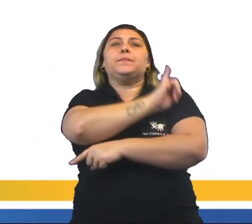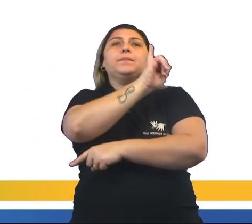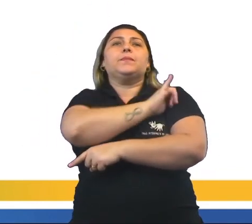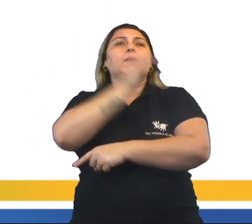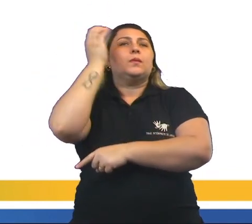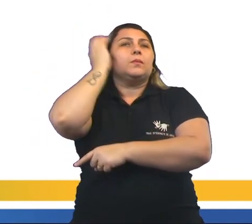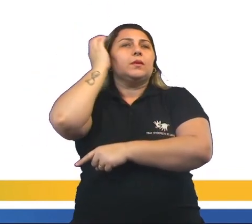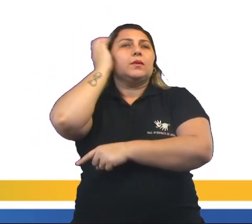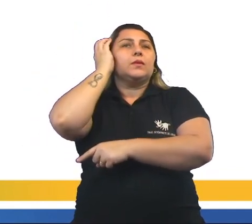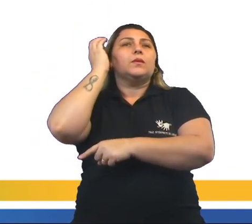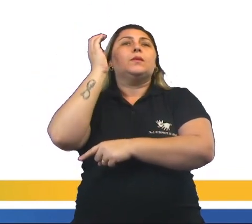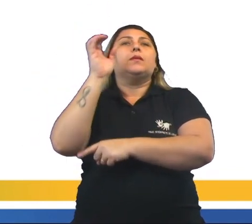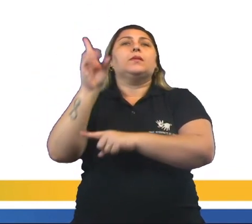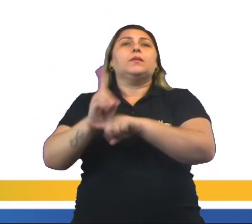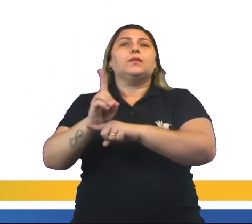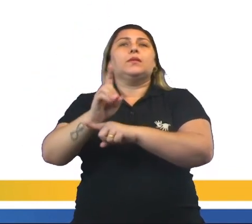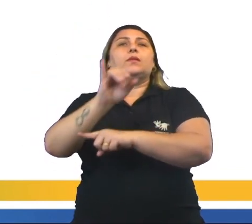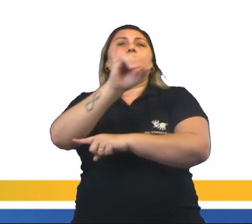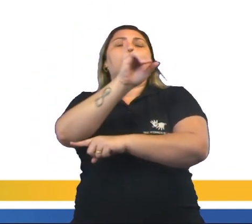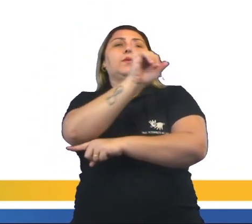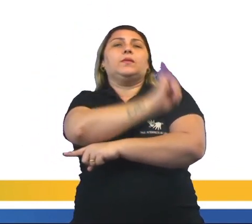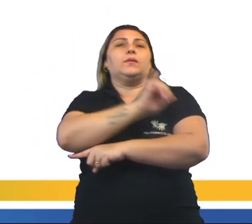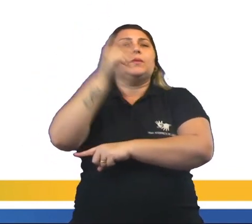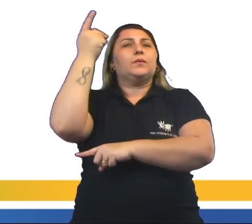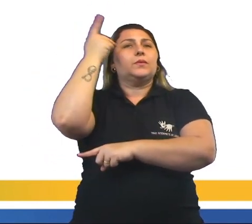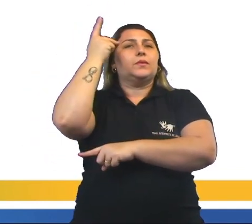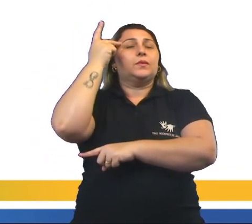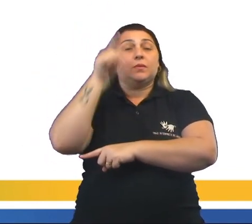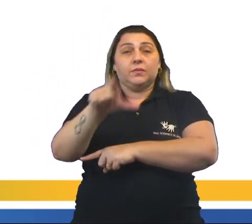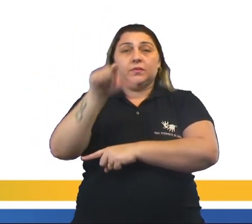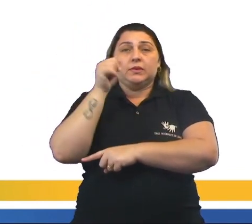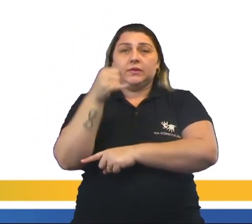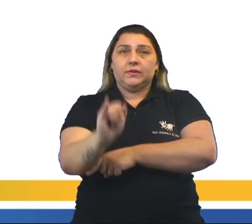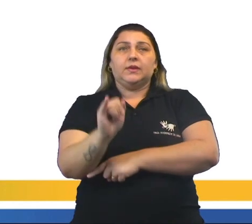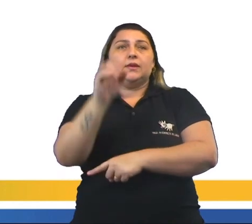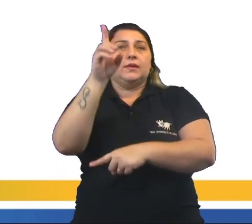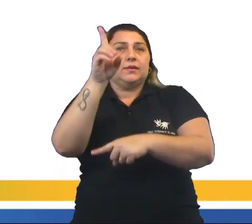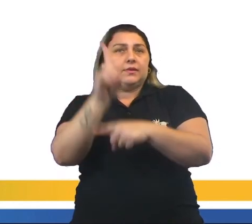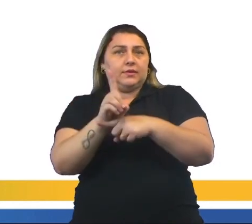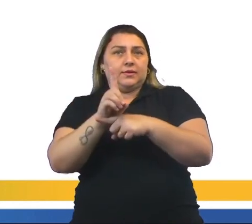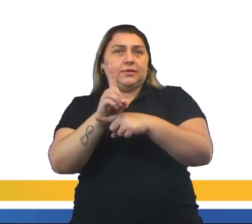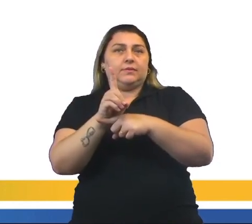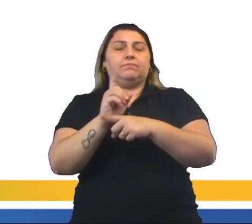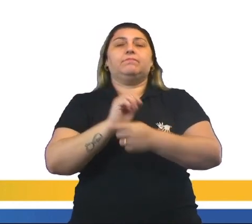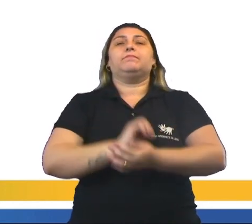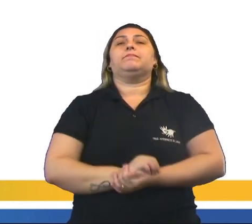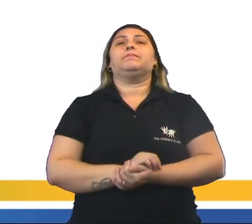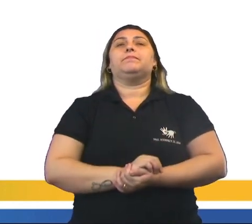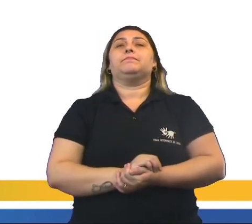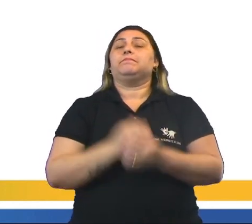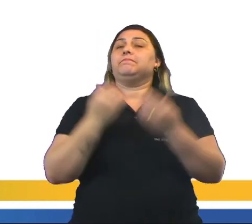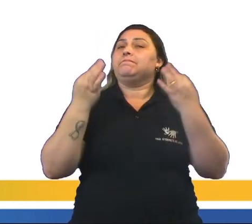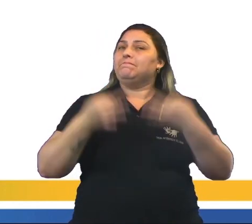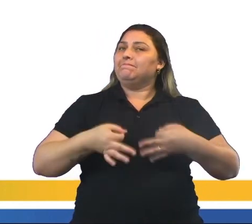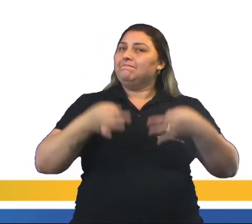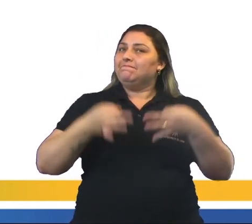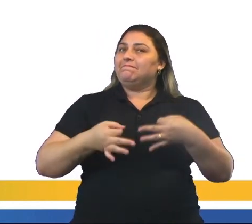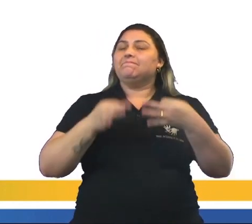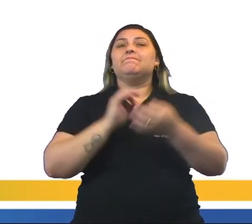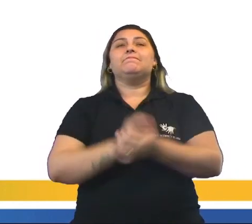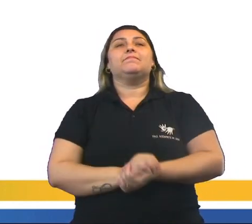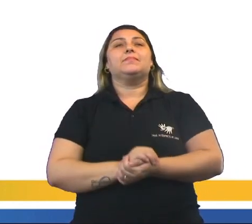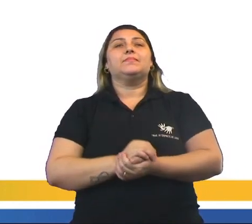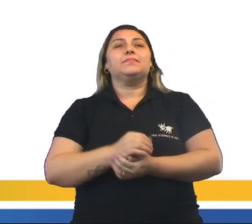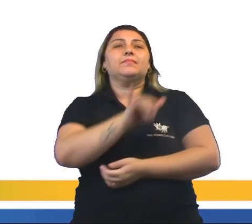e Mato Grosso. Ou letra D, Rio de Janeiro e São Paulo. Fez a sua escolha se você disse que a letra correta é a letra D, está certo!